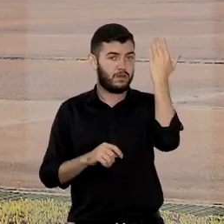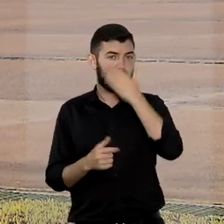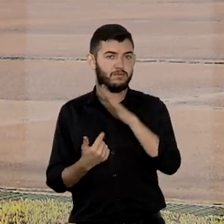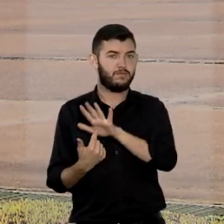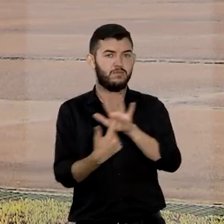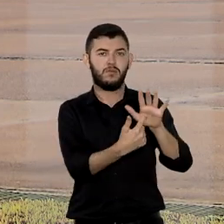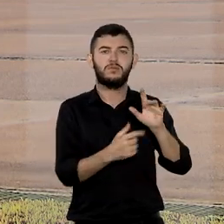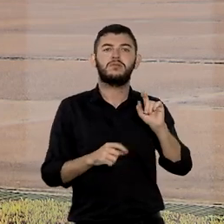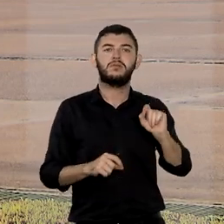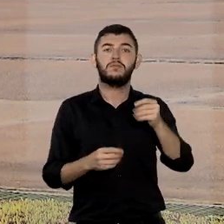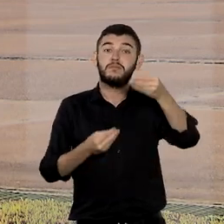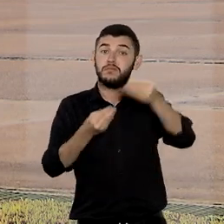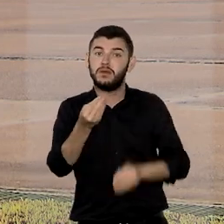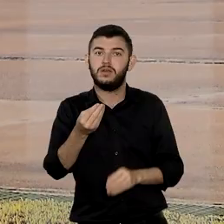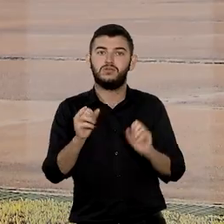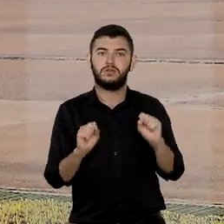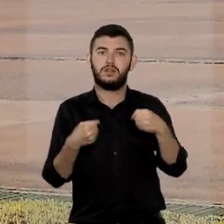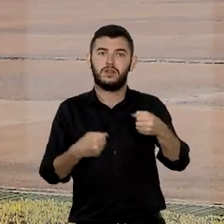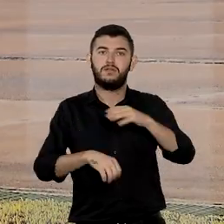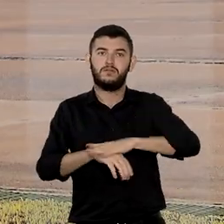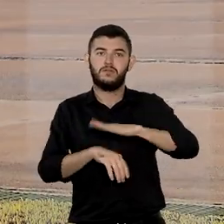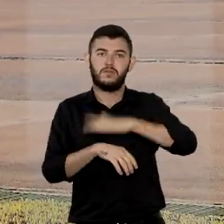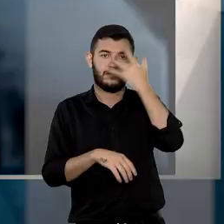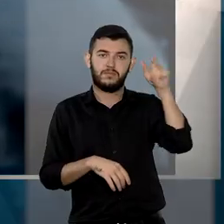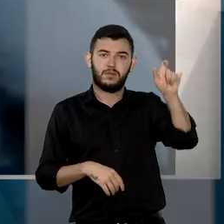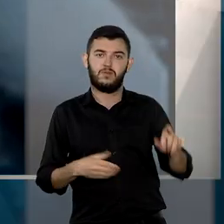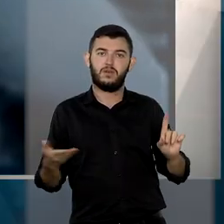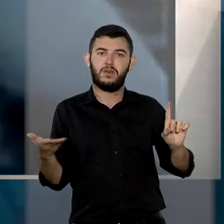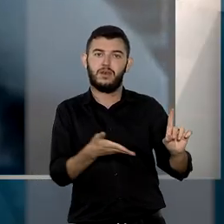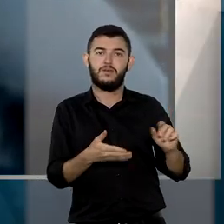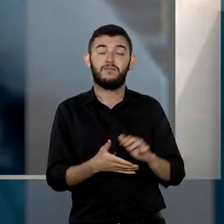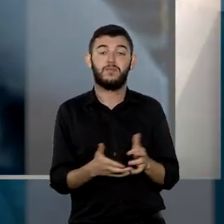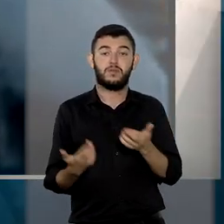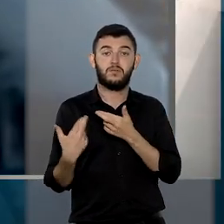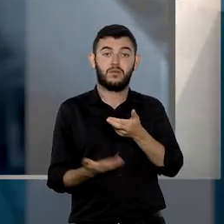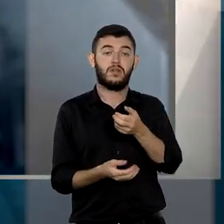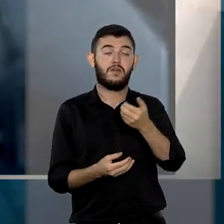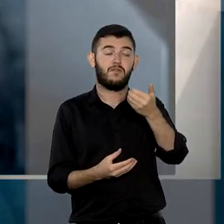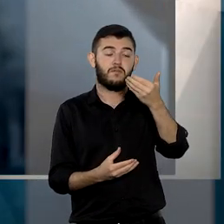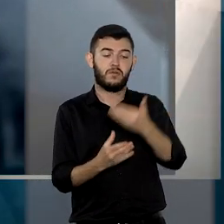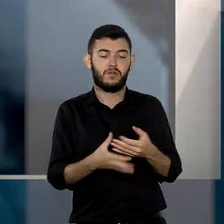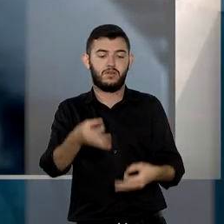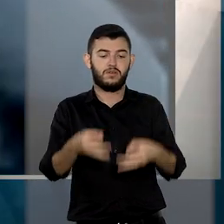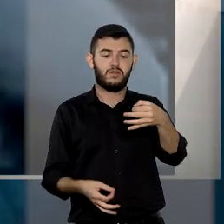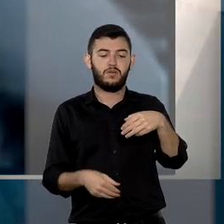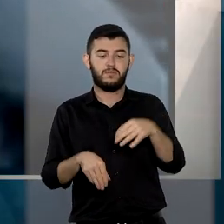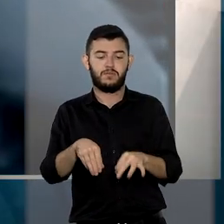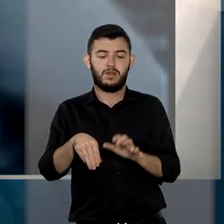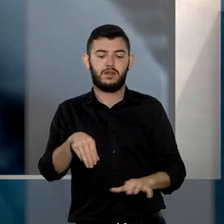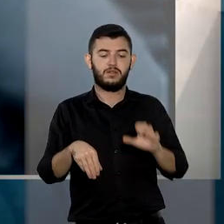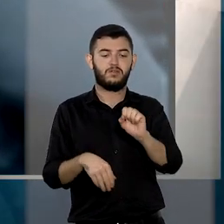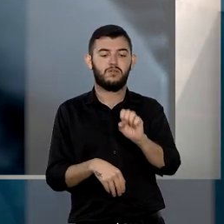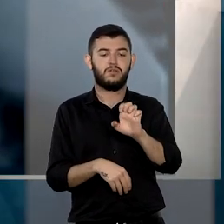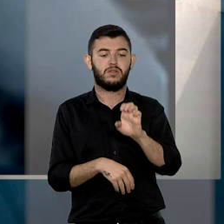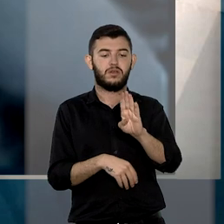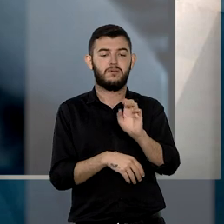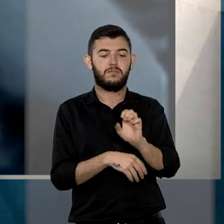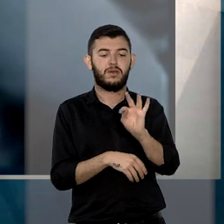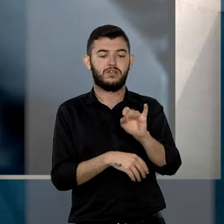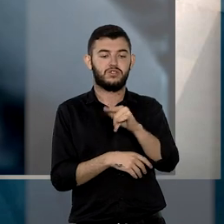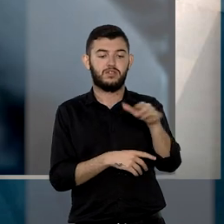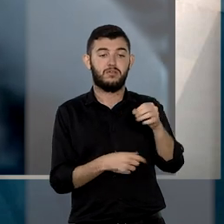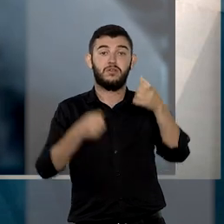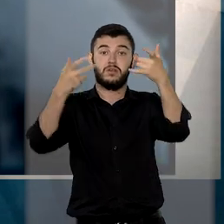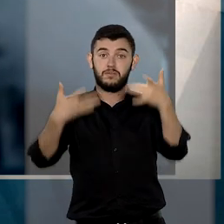a demonstração de prejuízo à defesa. O relator, ministro Sebastião Reis Júnior, afirmou que o réu